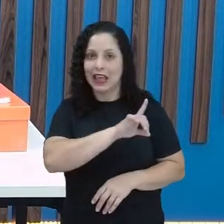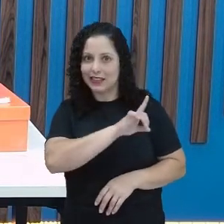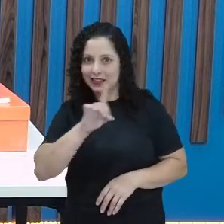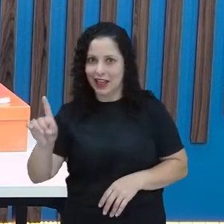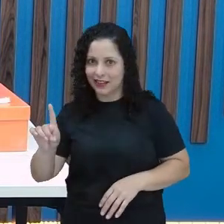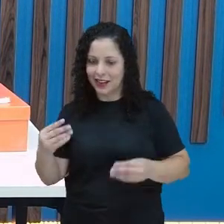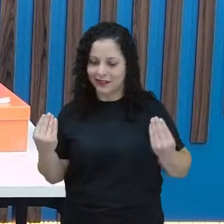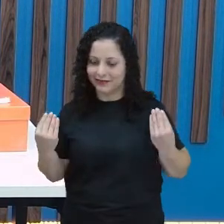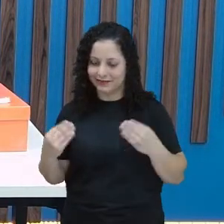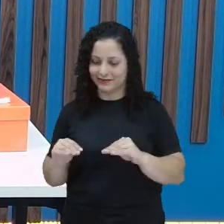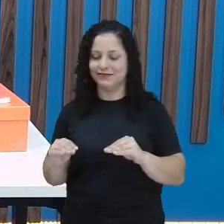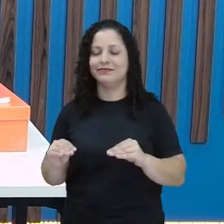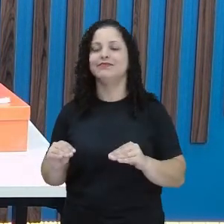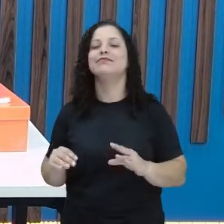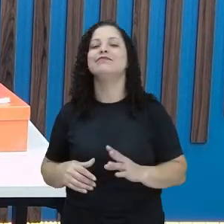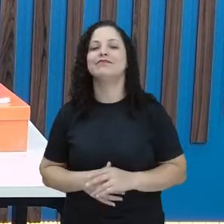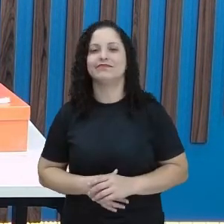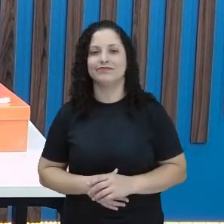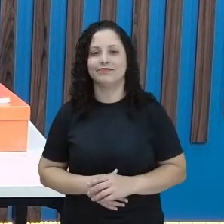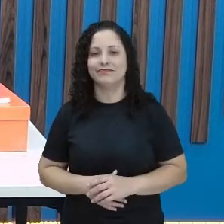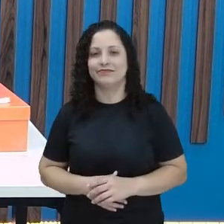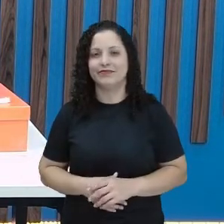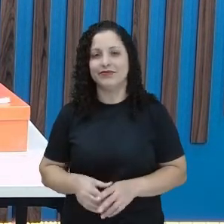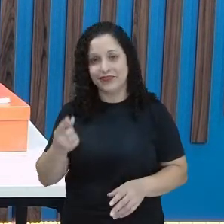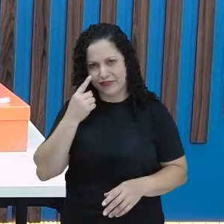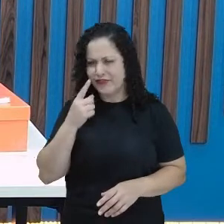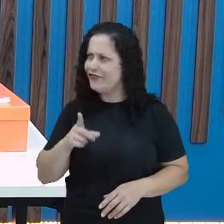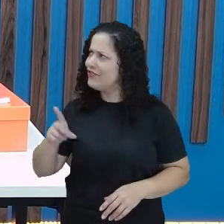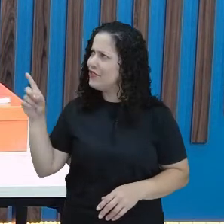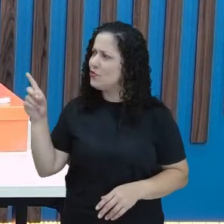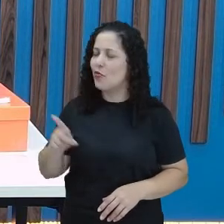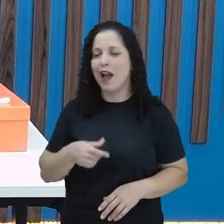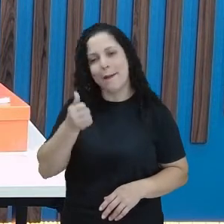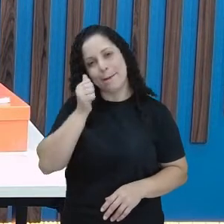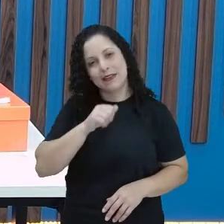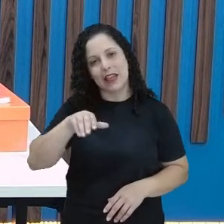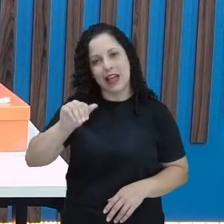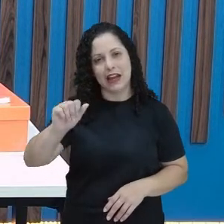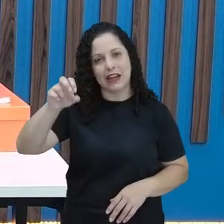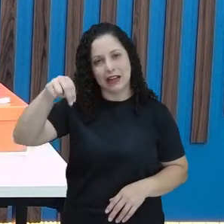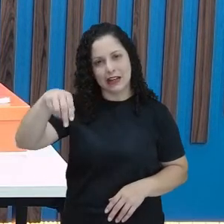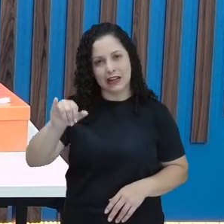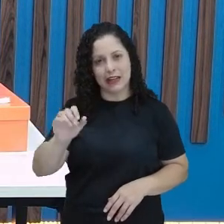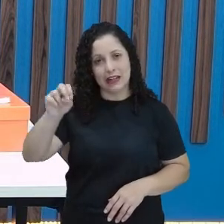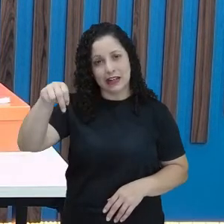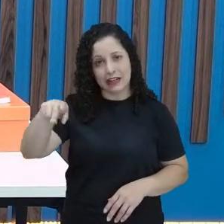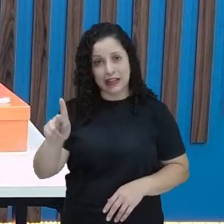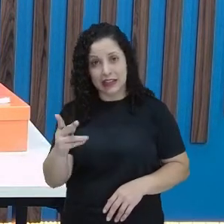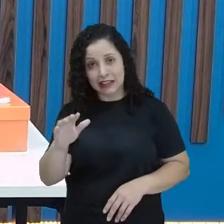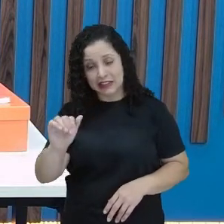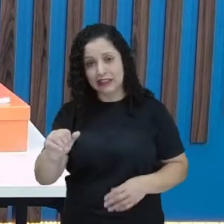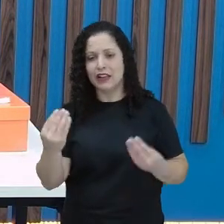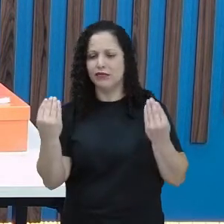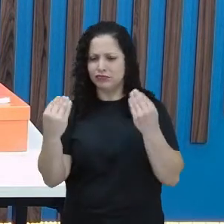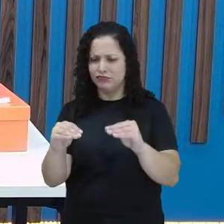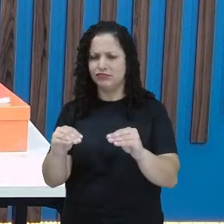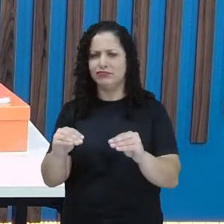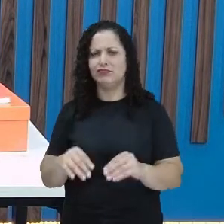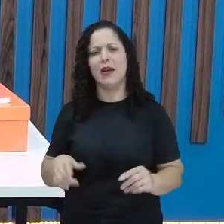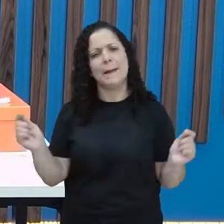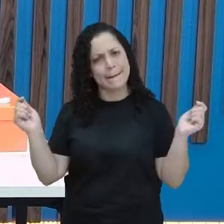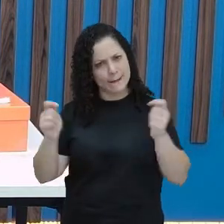2 do 8 de 2022. Verificou que Aninha é um apelido, então a gente também no bilhete